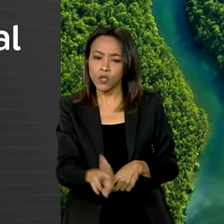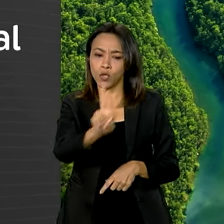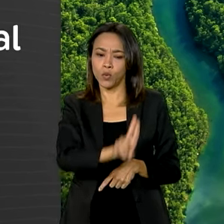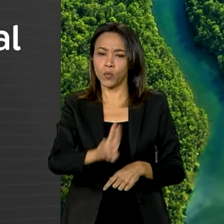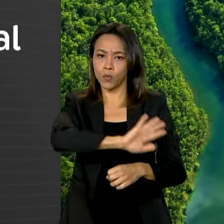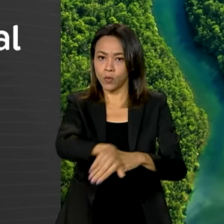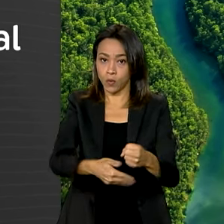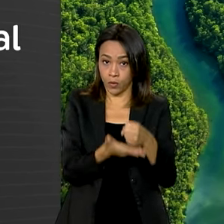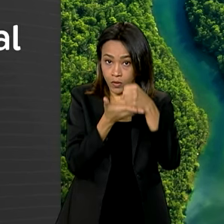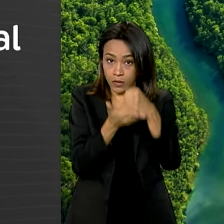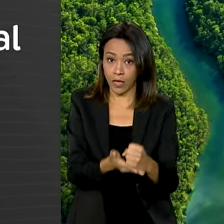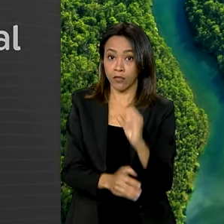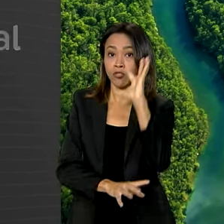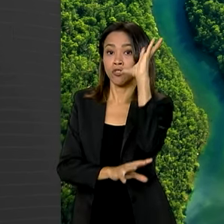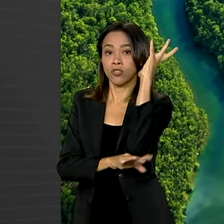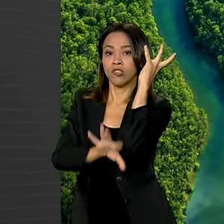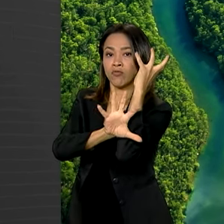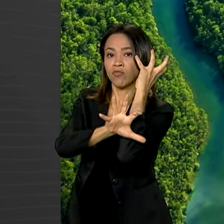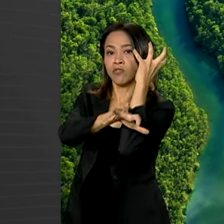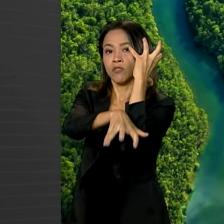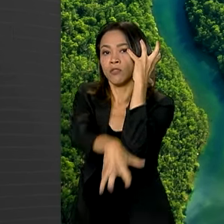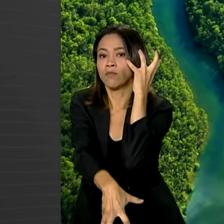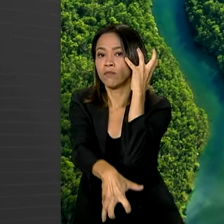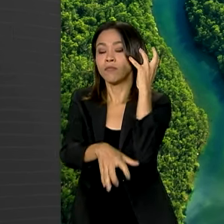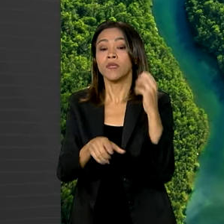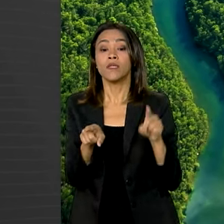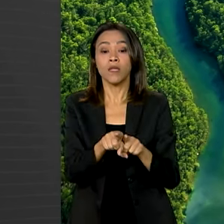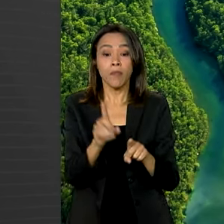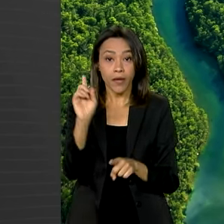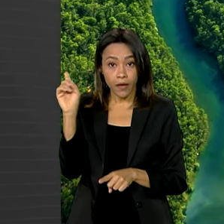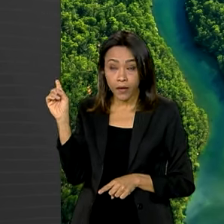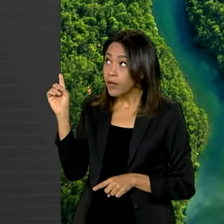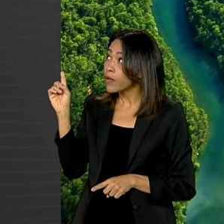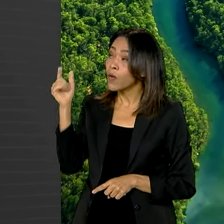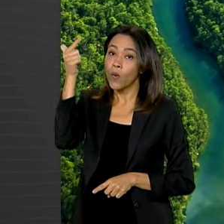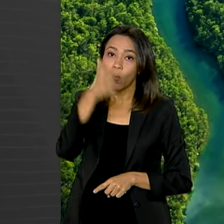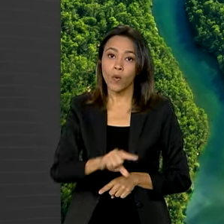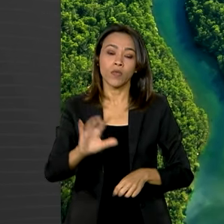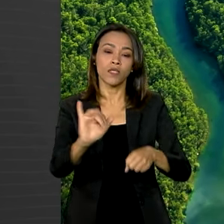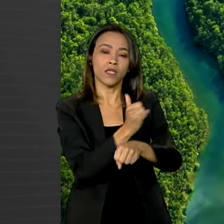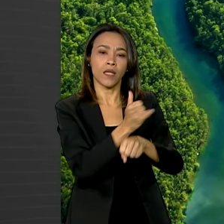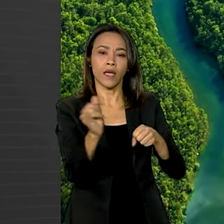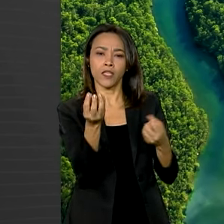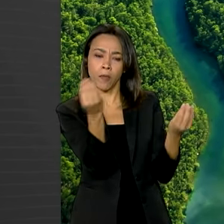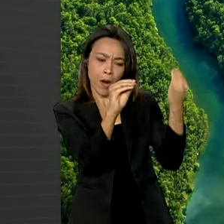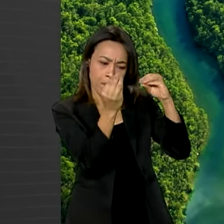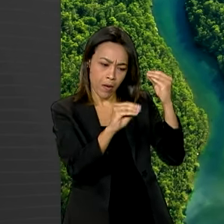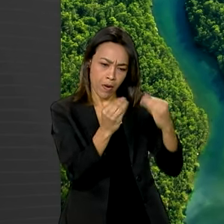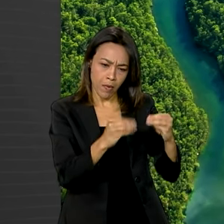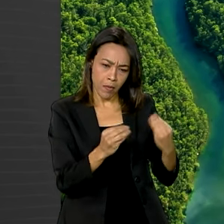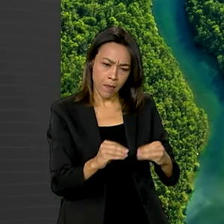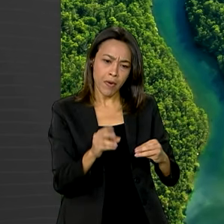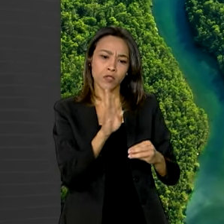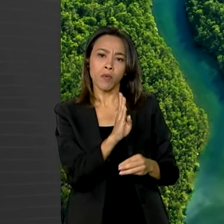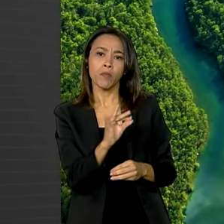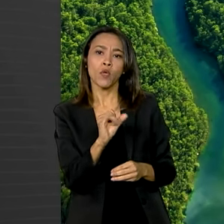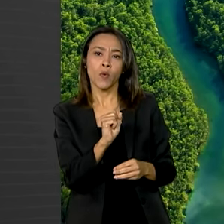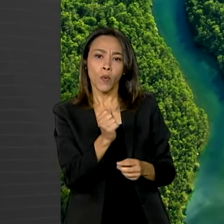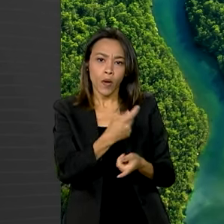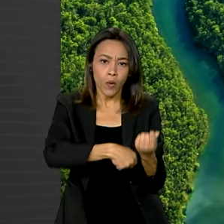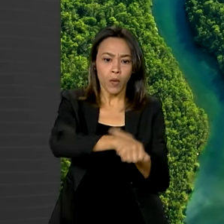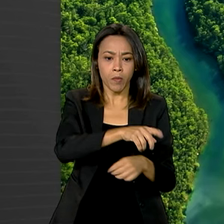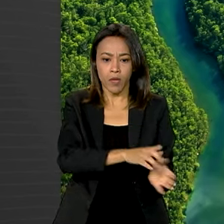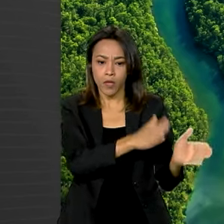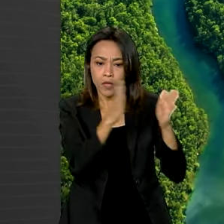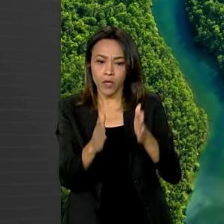Sustentável dos Manguesais, a elaboração da Estratégia Nacional sobre a Bioeconomia e a criação do